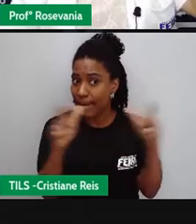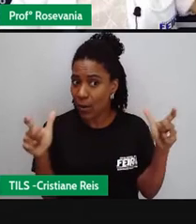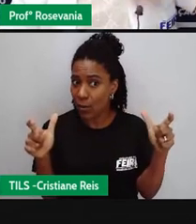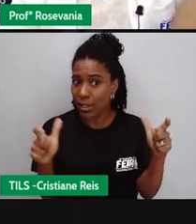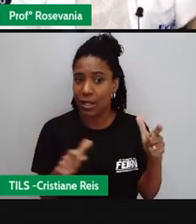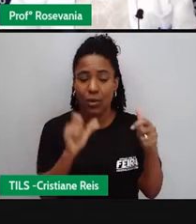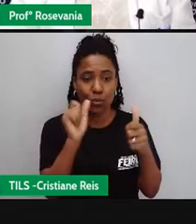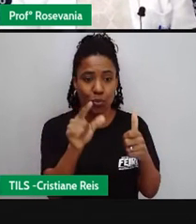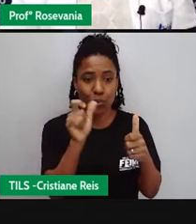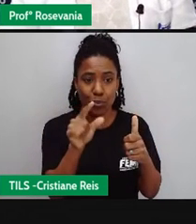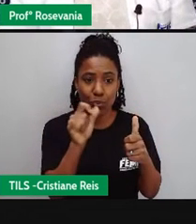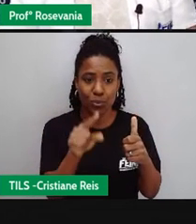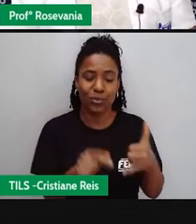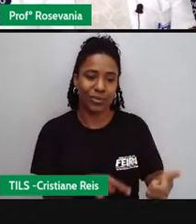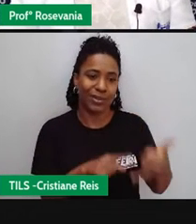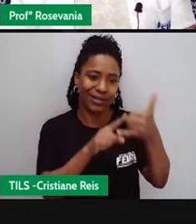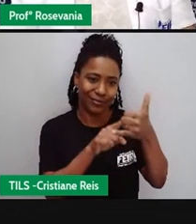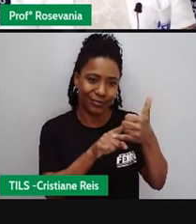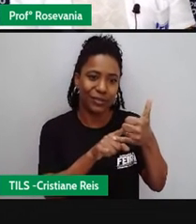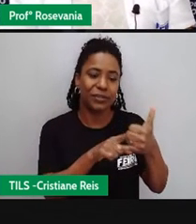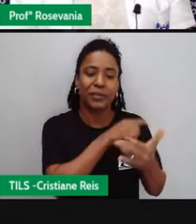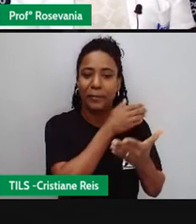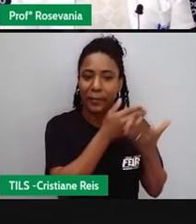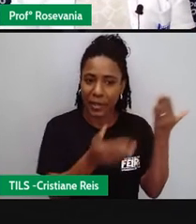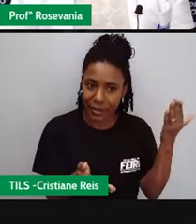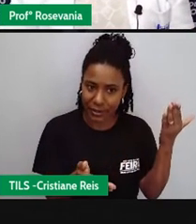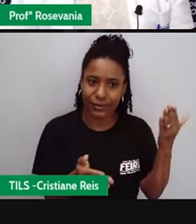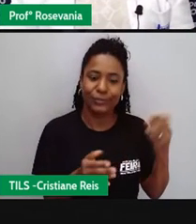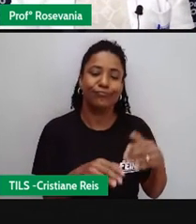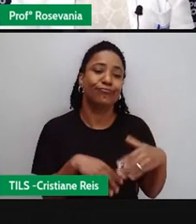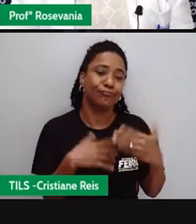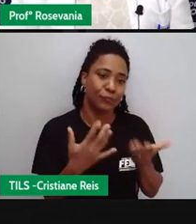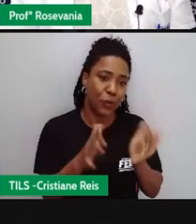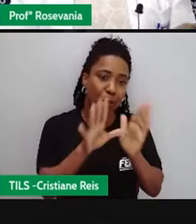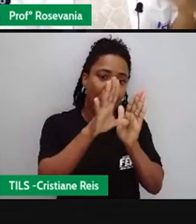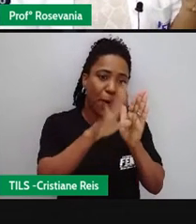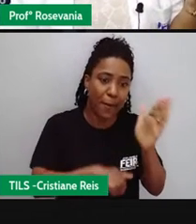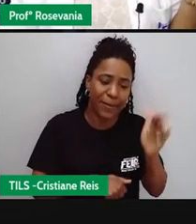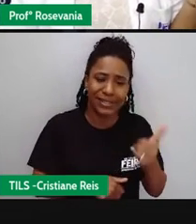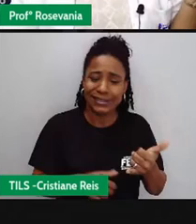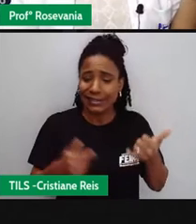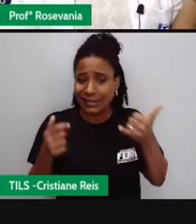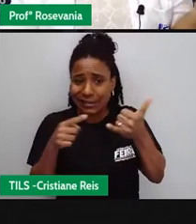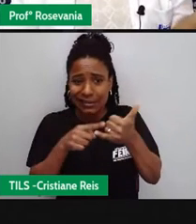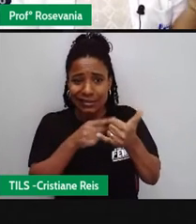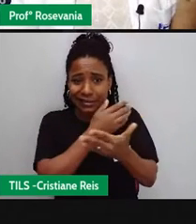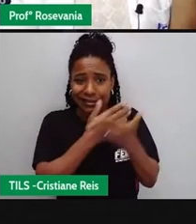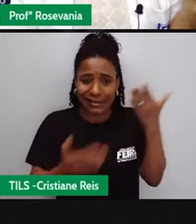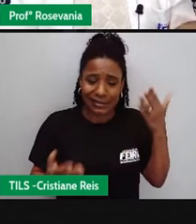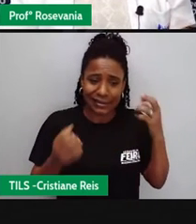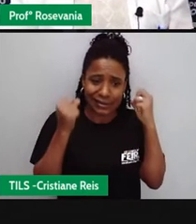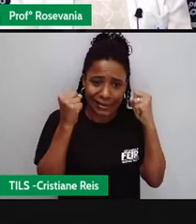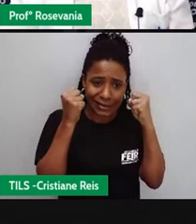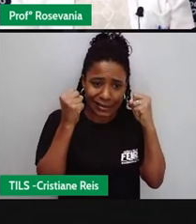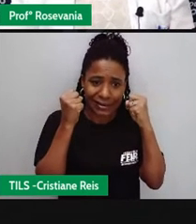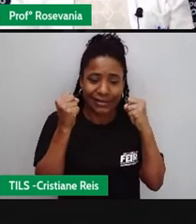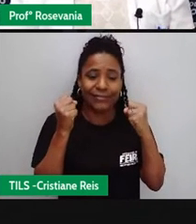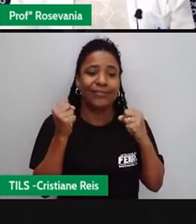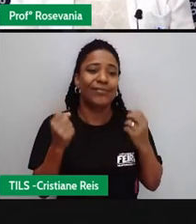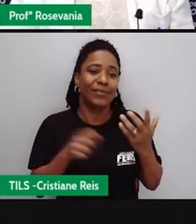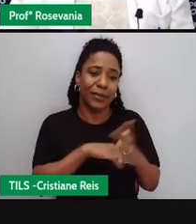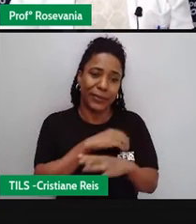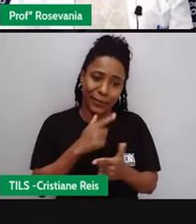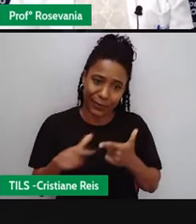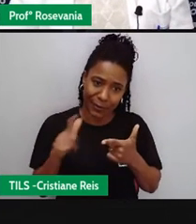perde esse celular, rouba esse celular, é o caos, porque a maioria das pessoas quase que tem sua vida ali, toda programadinha no